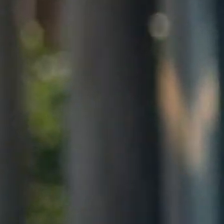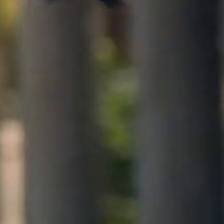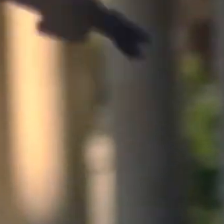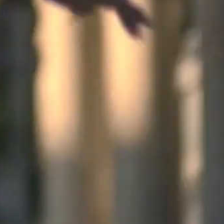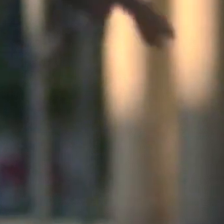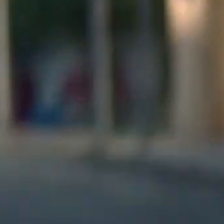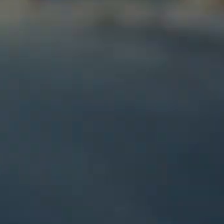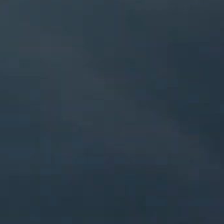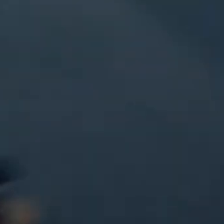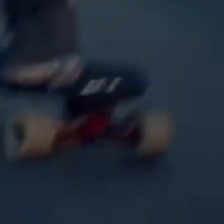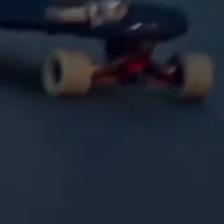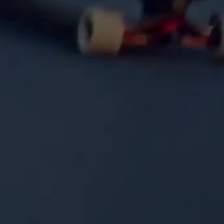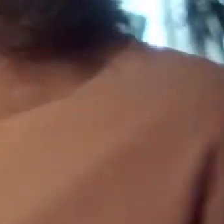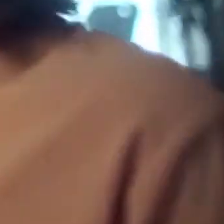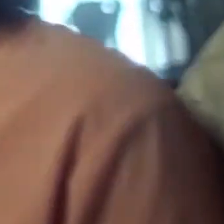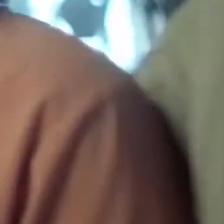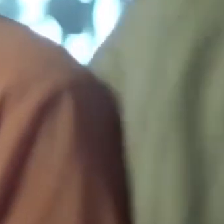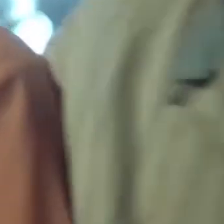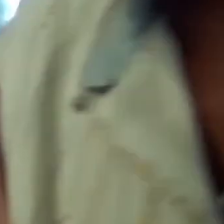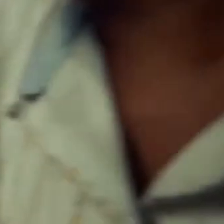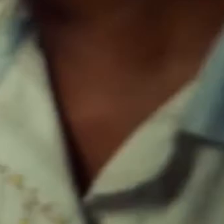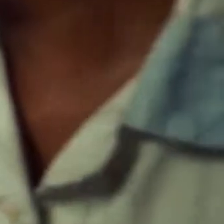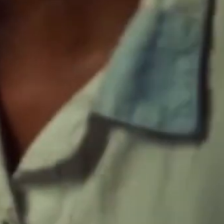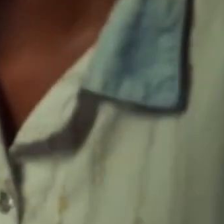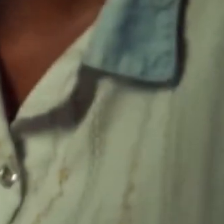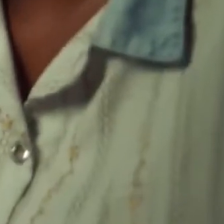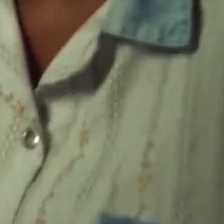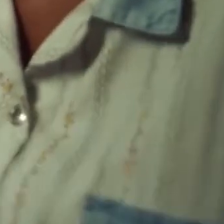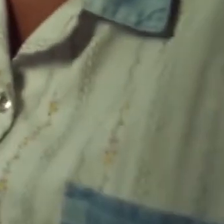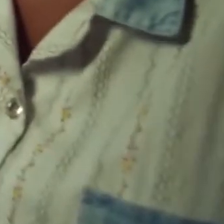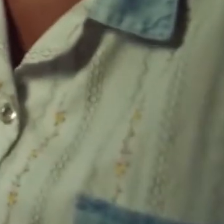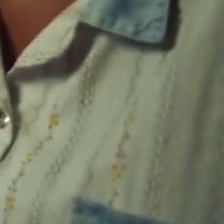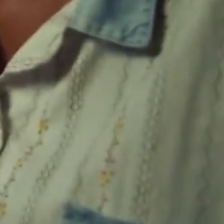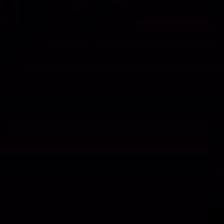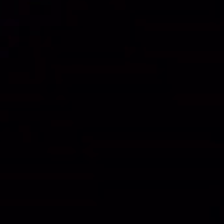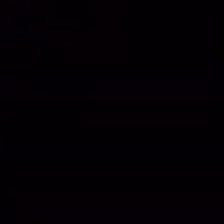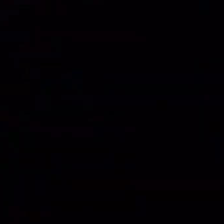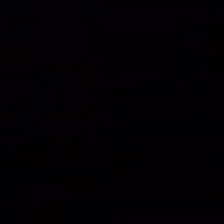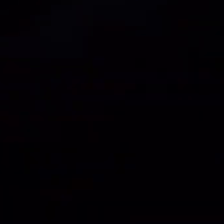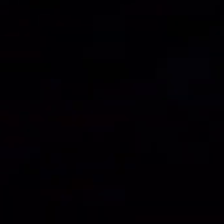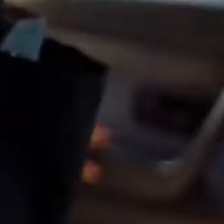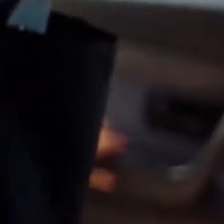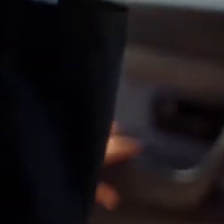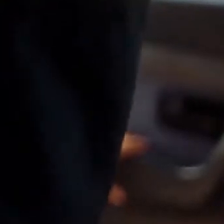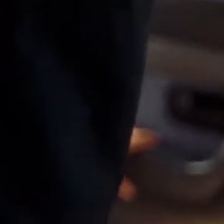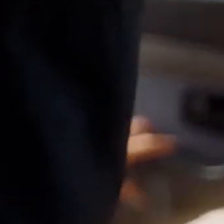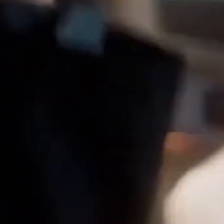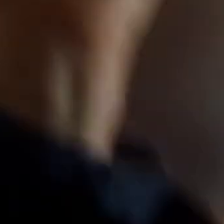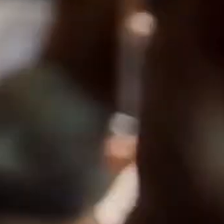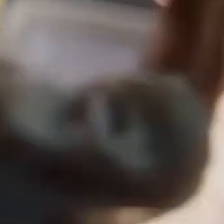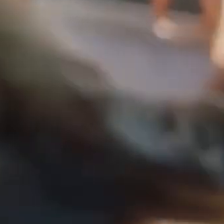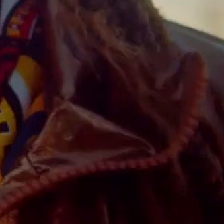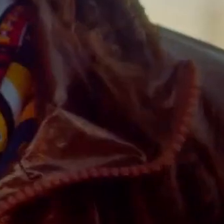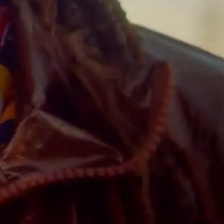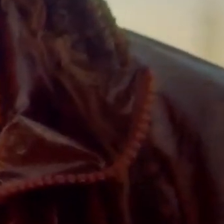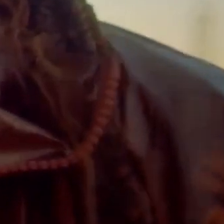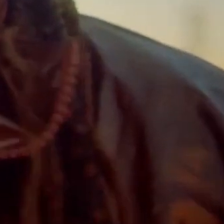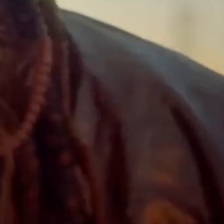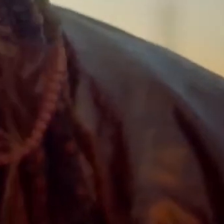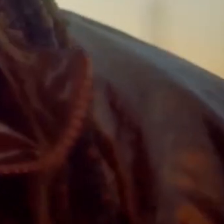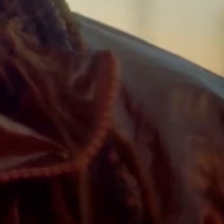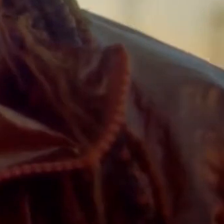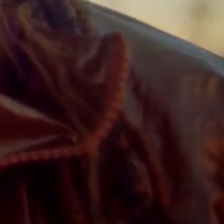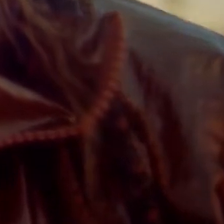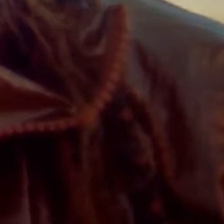No tempo Que não dá Um segundo Eu fico Com a pureza E a resposta Das crianças É a vida